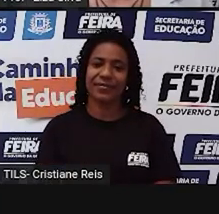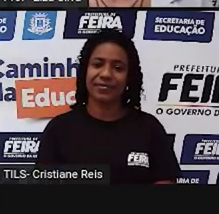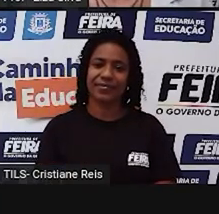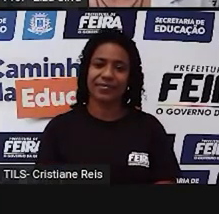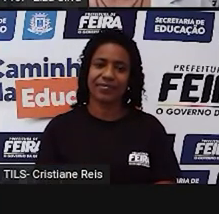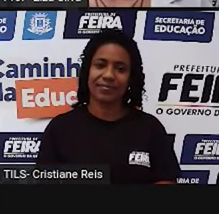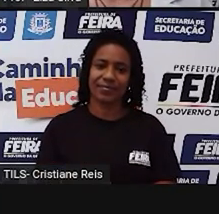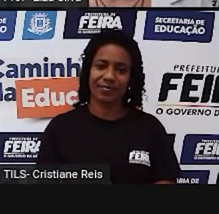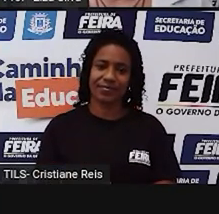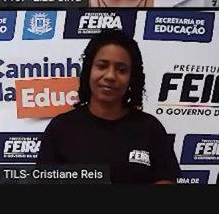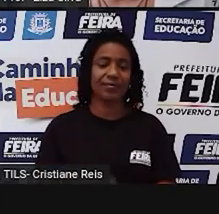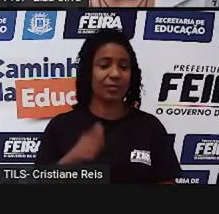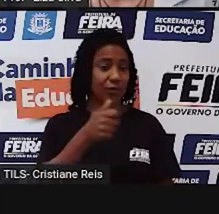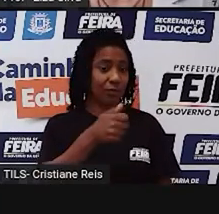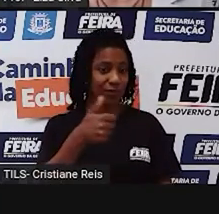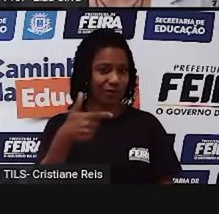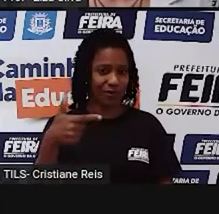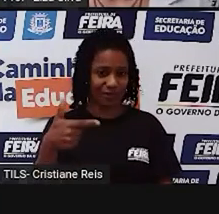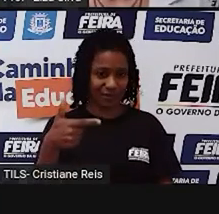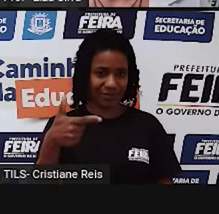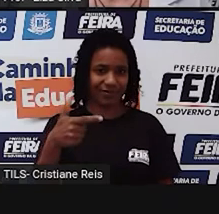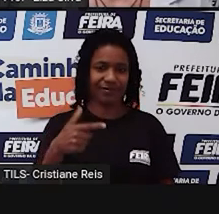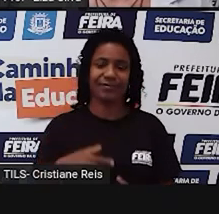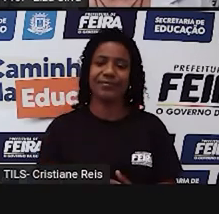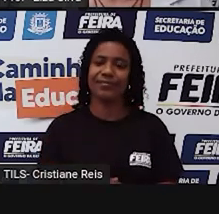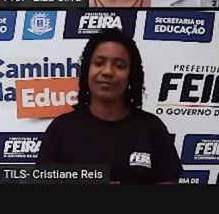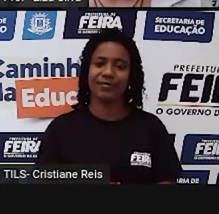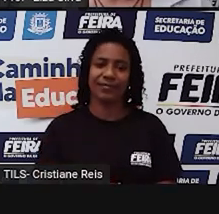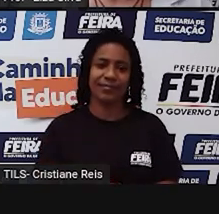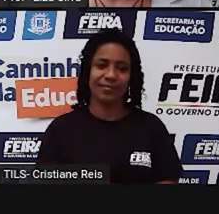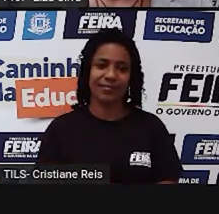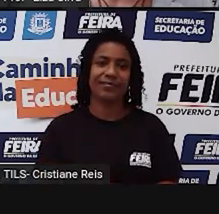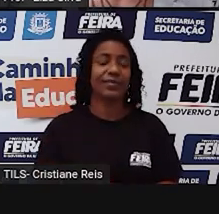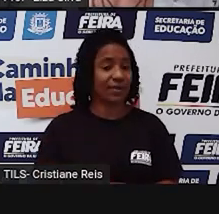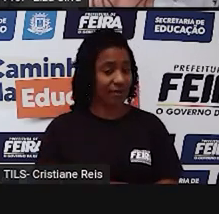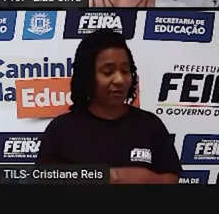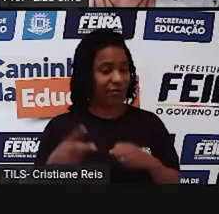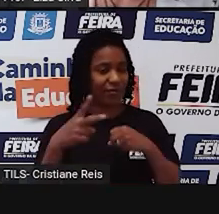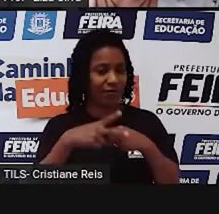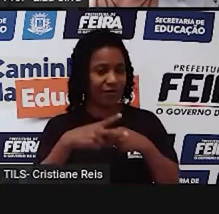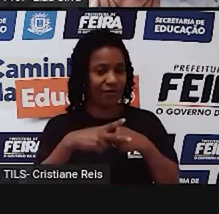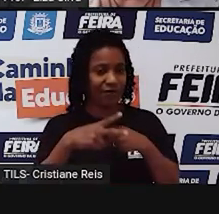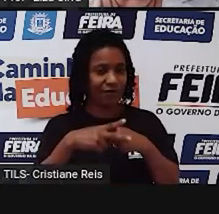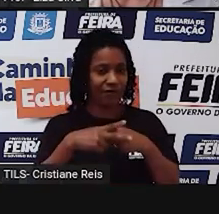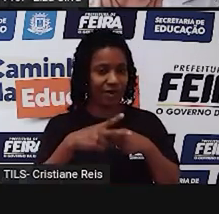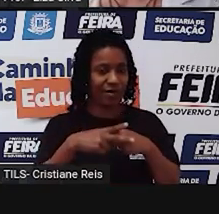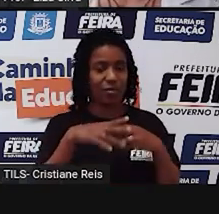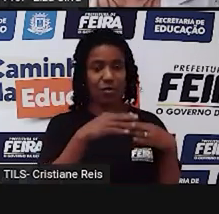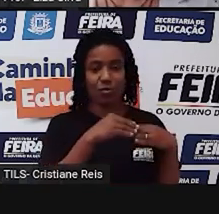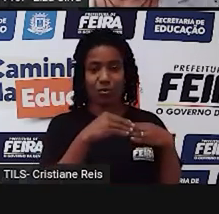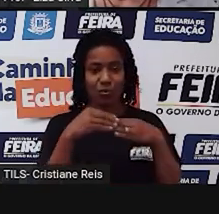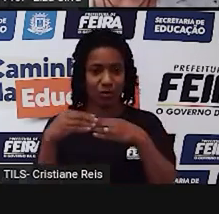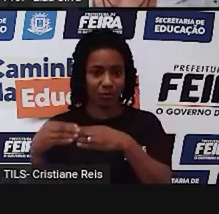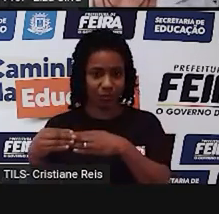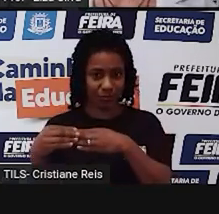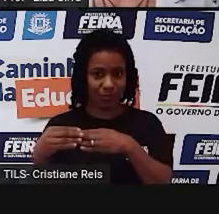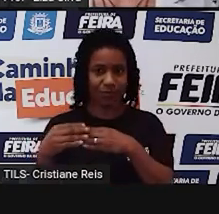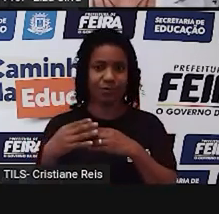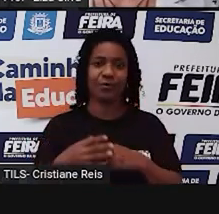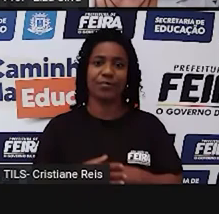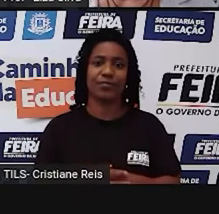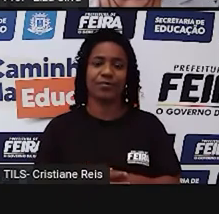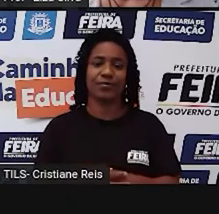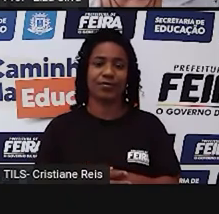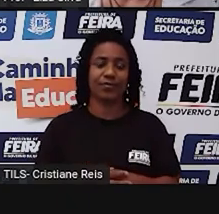Number twelve. Carry. Verbo carregar. Let's go. C, A,